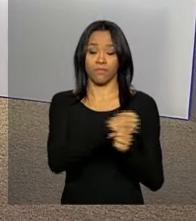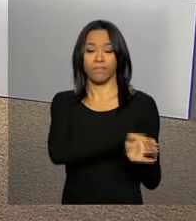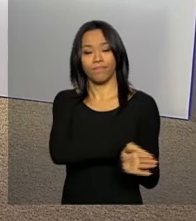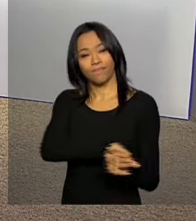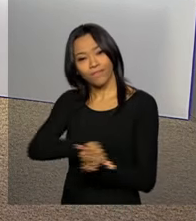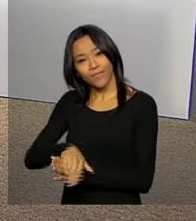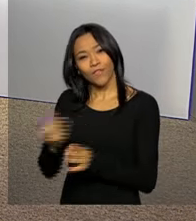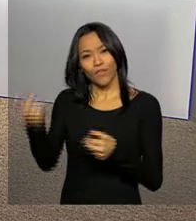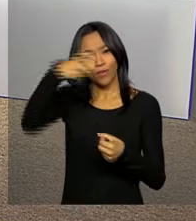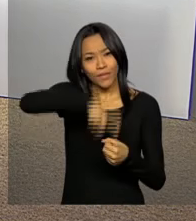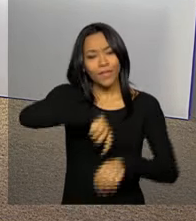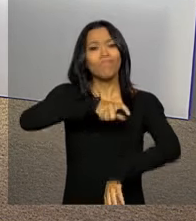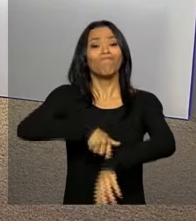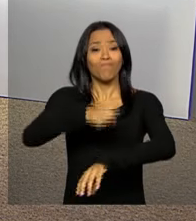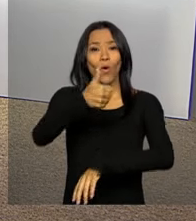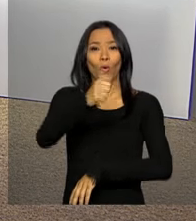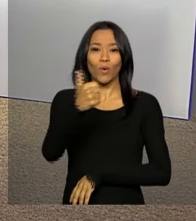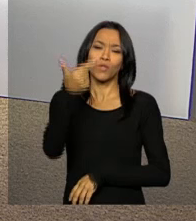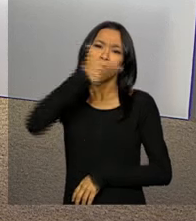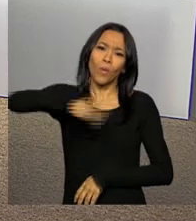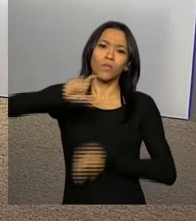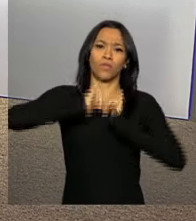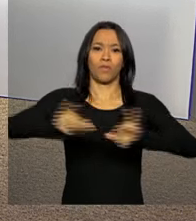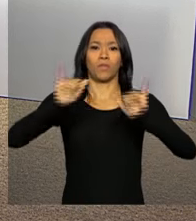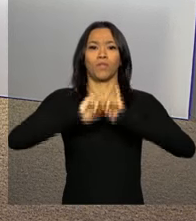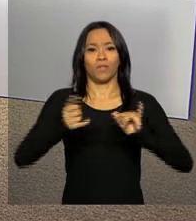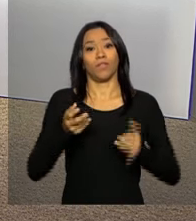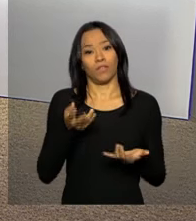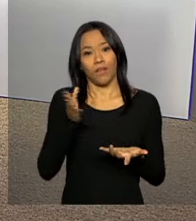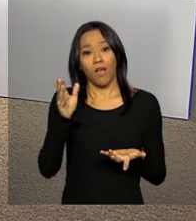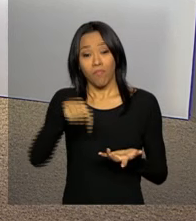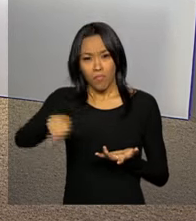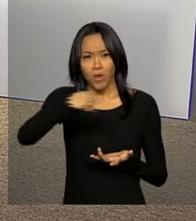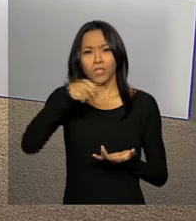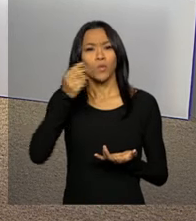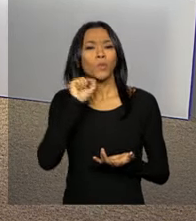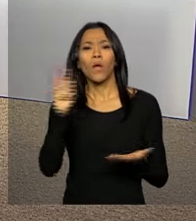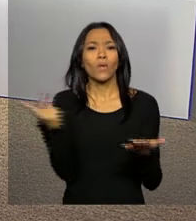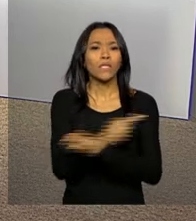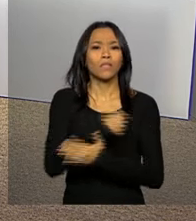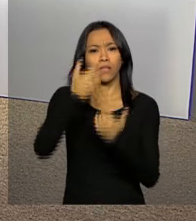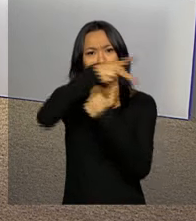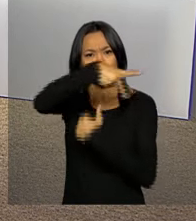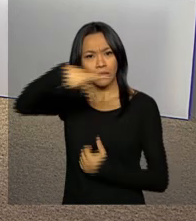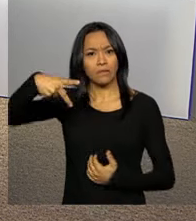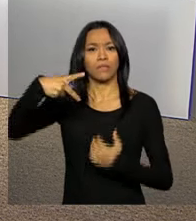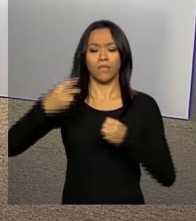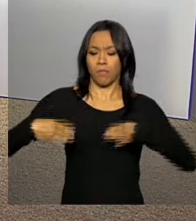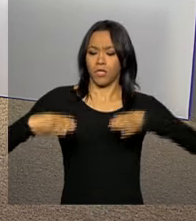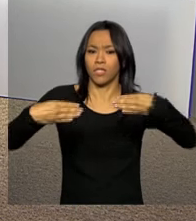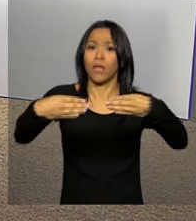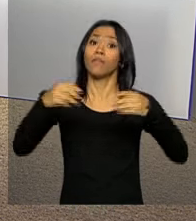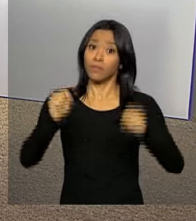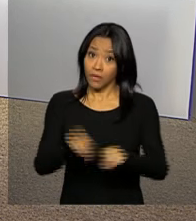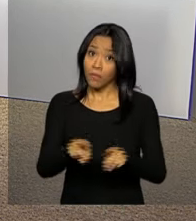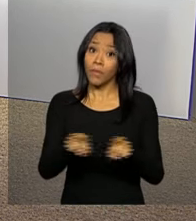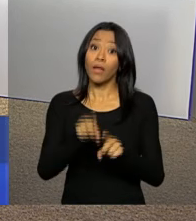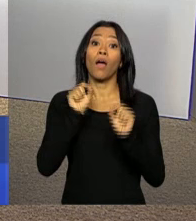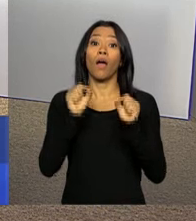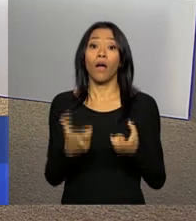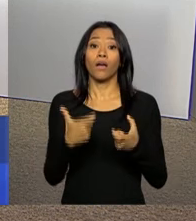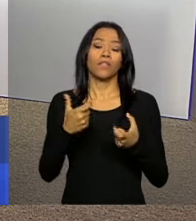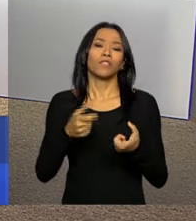Voltamos logo mais às 11 da manhã com outras informações. Acompanhe as novidades do Executivo Federal também em nossas redes sociais,